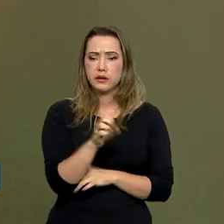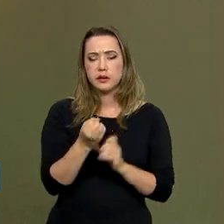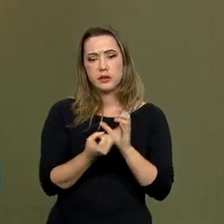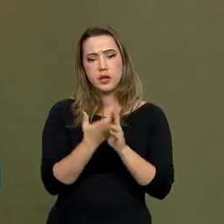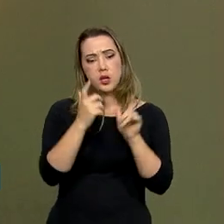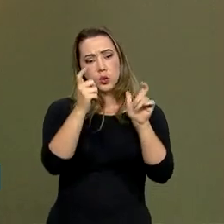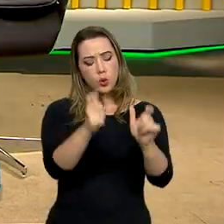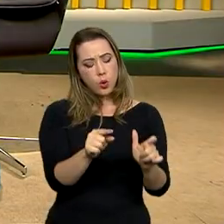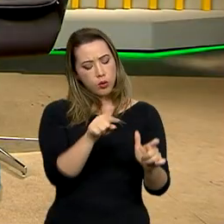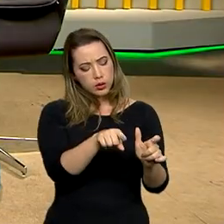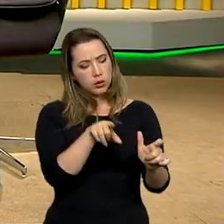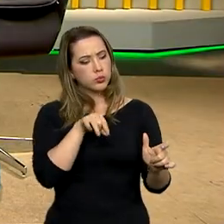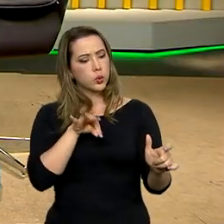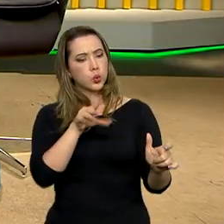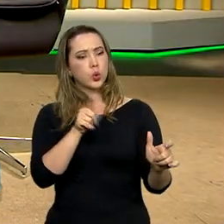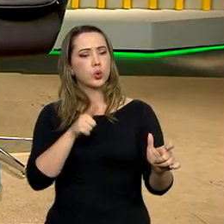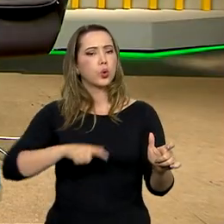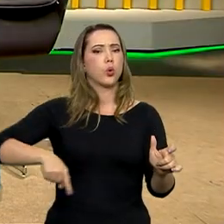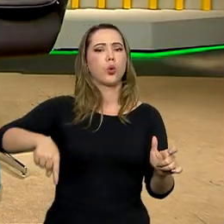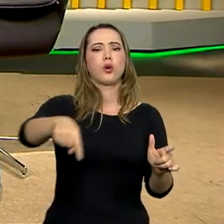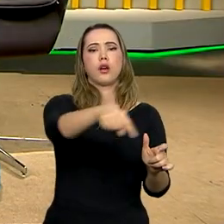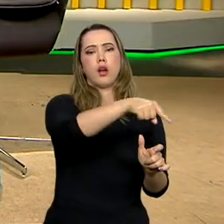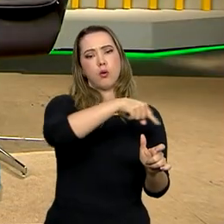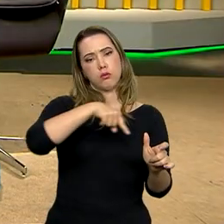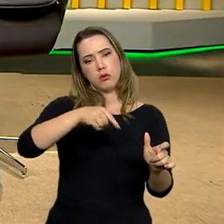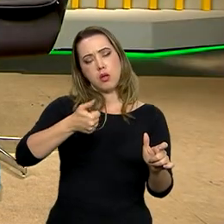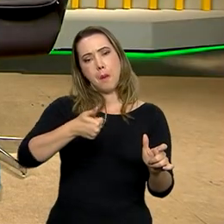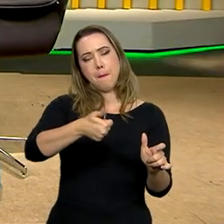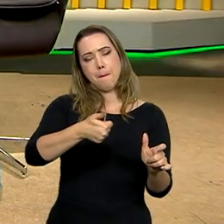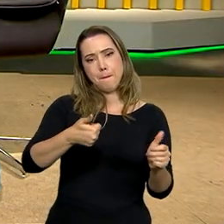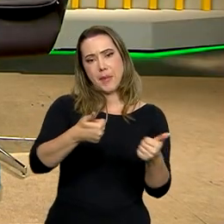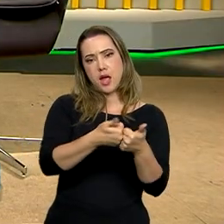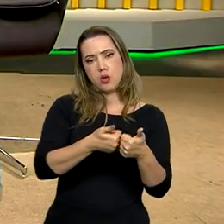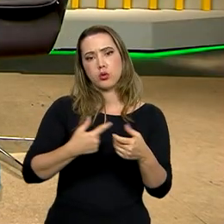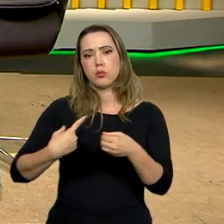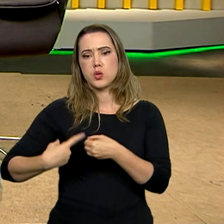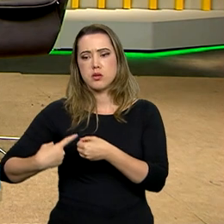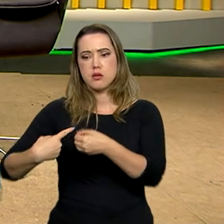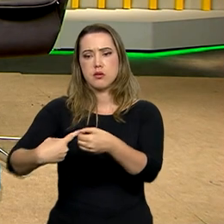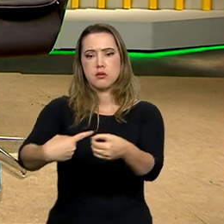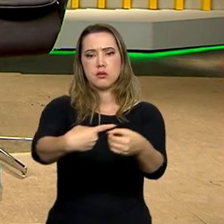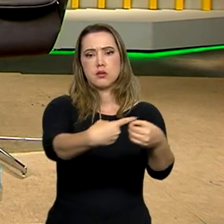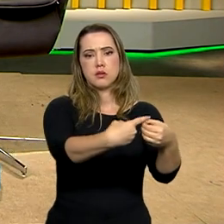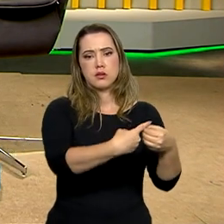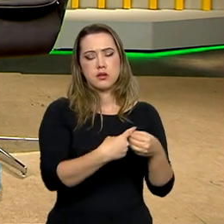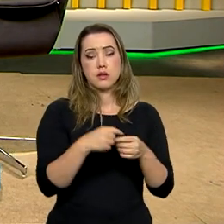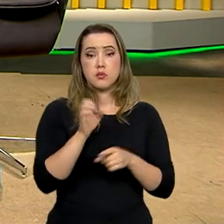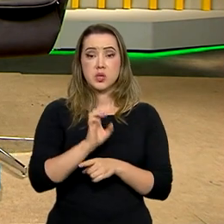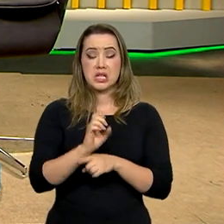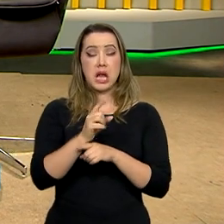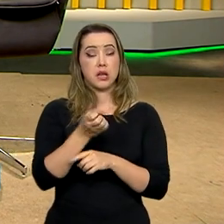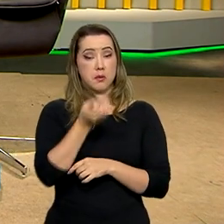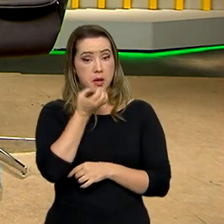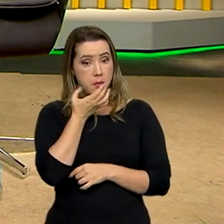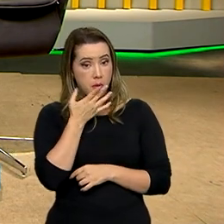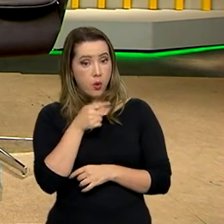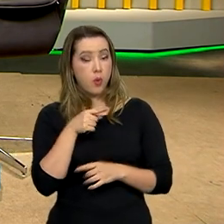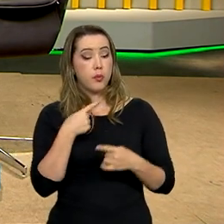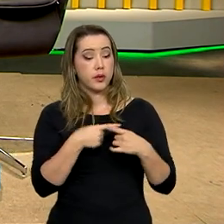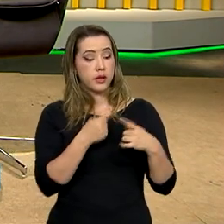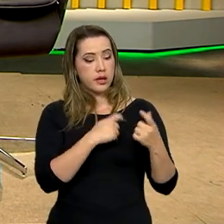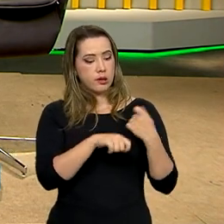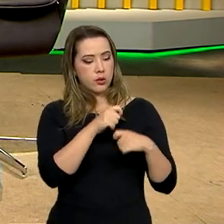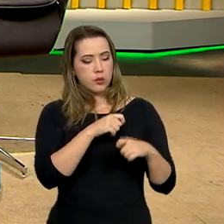indeterminada região, toda aquela região do entorno, os municípios, o governo estadual, acaba se beneficiando com a